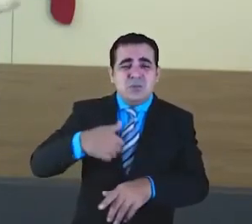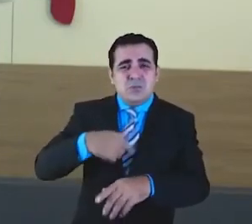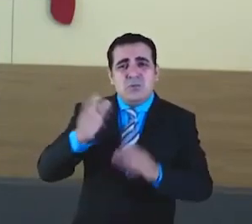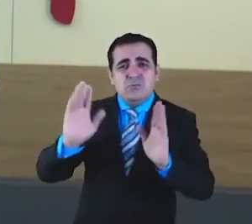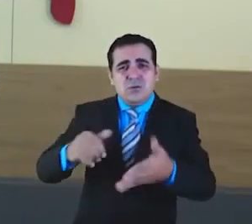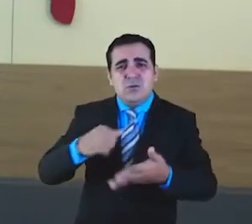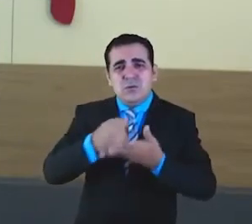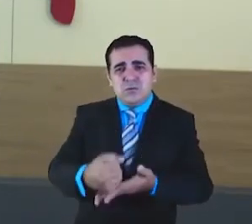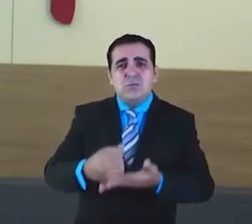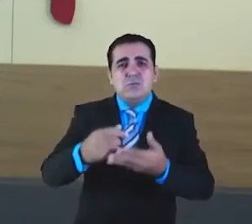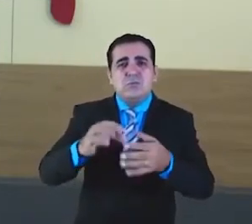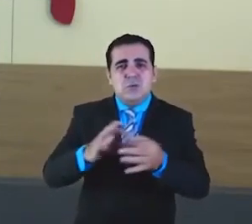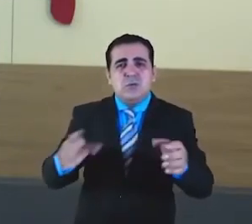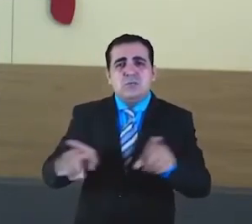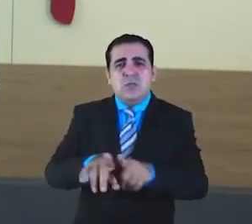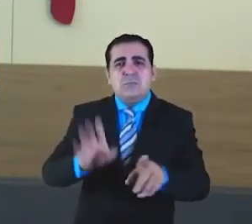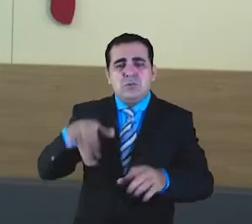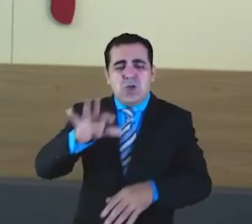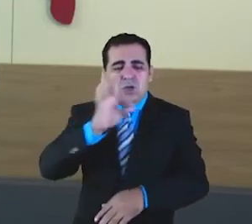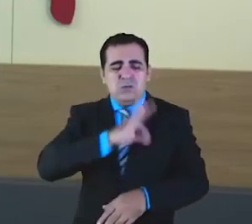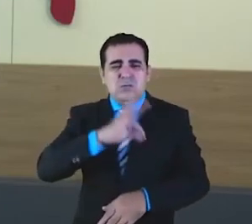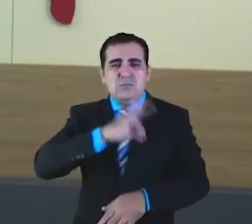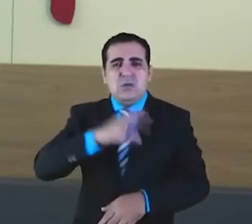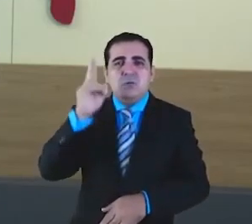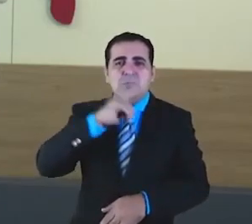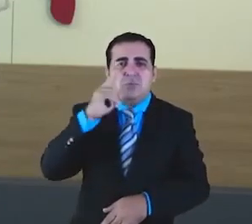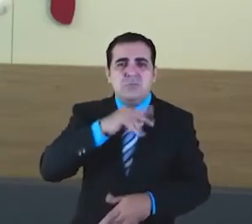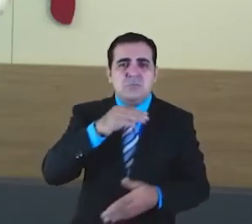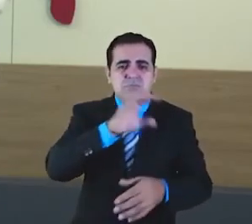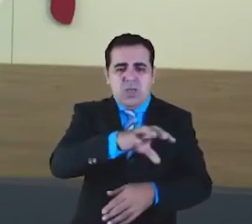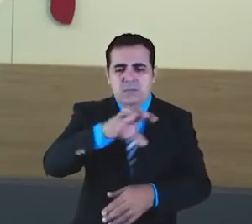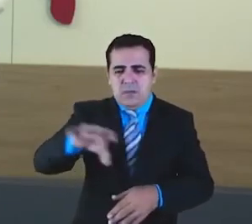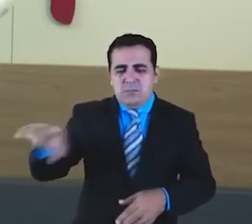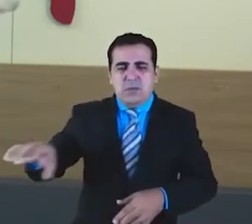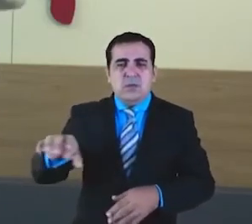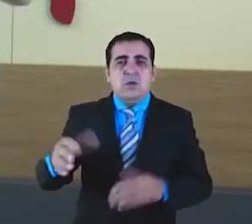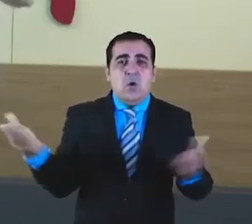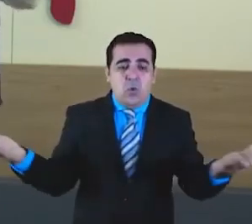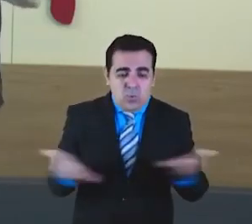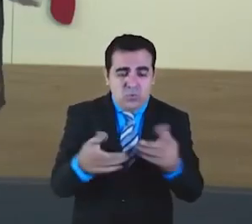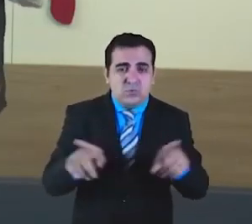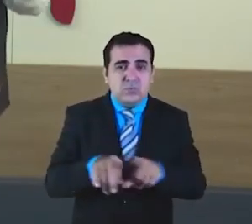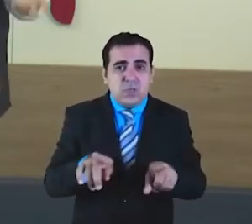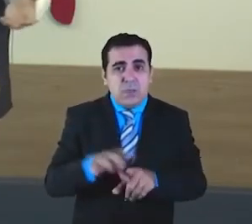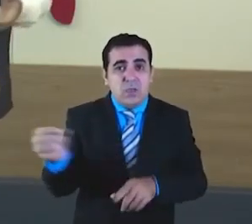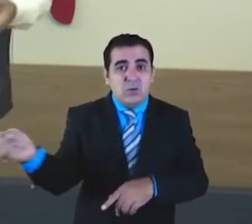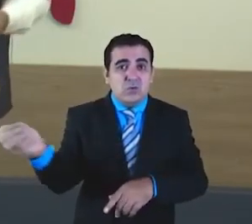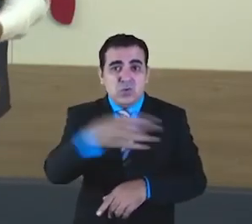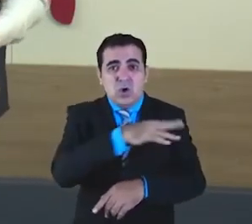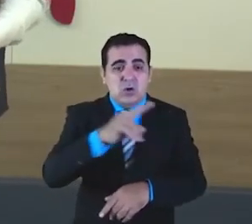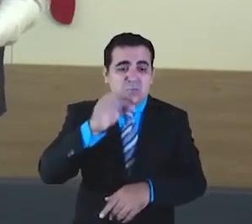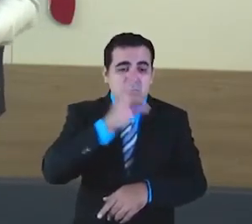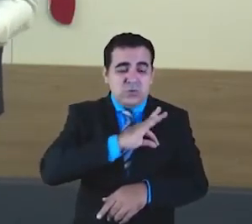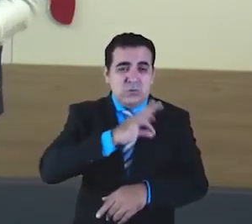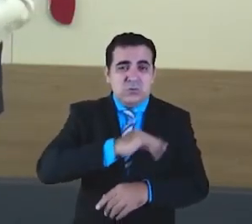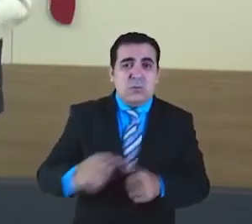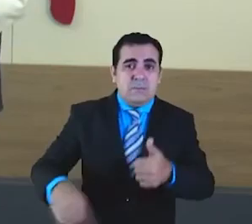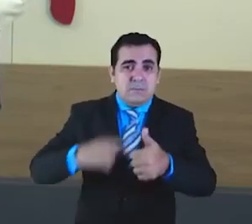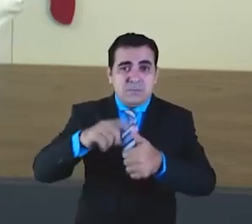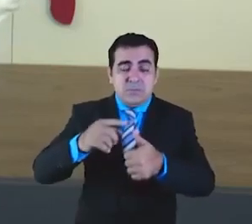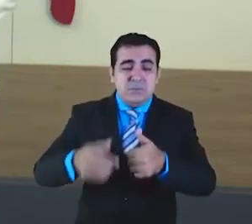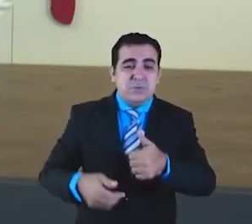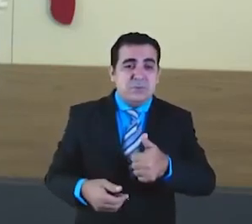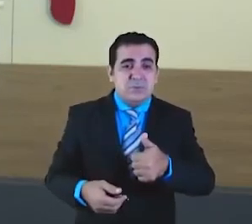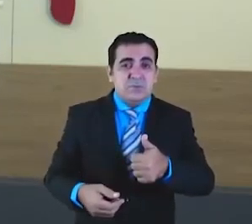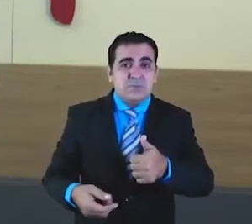impostos para 130 mil empresas e anunciou novos auxílios. Eu estou anunciando hoje novos auxílios emergenciais. Em primeiro